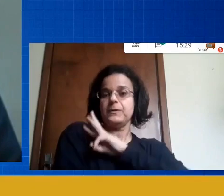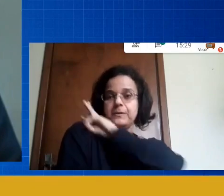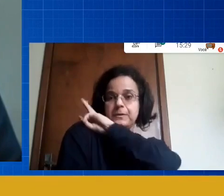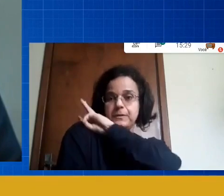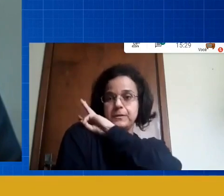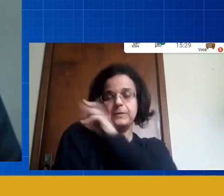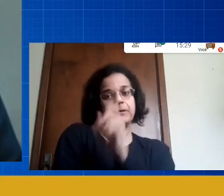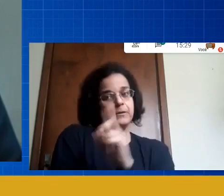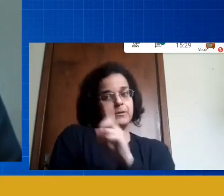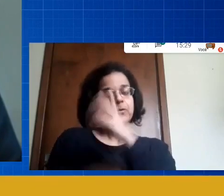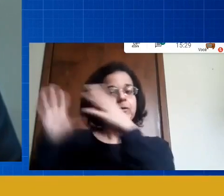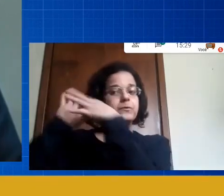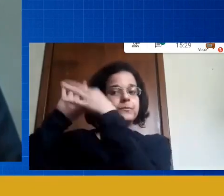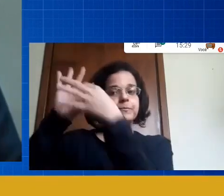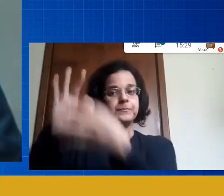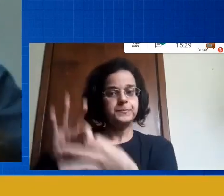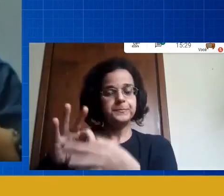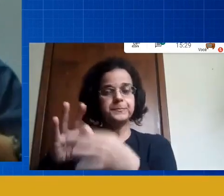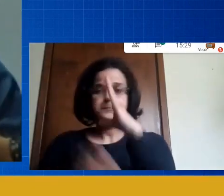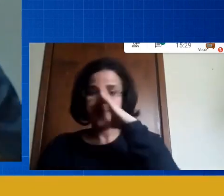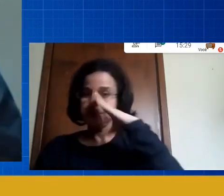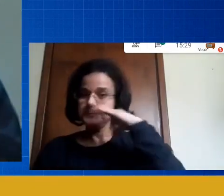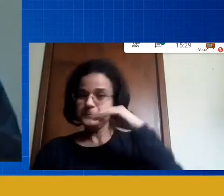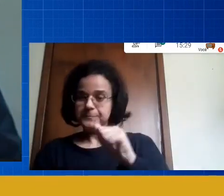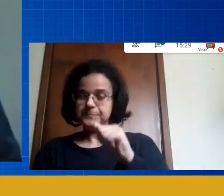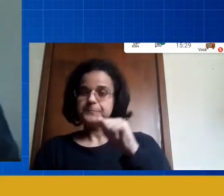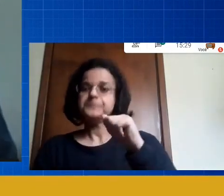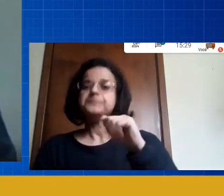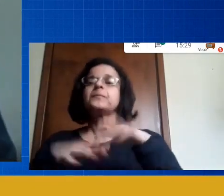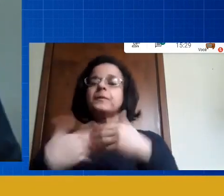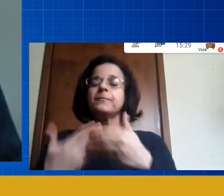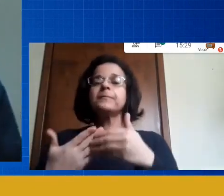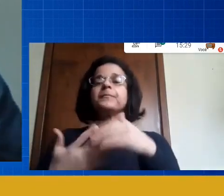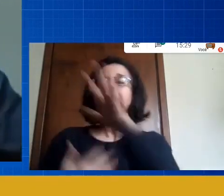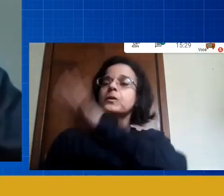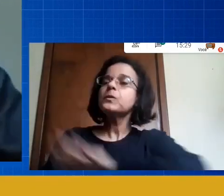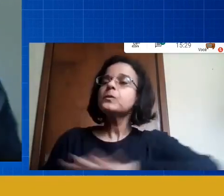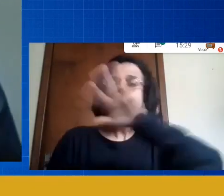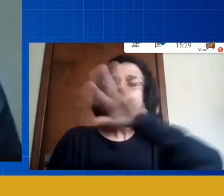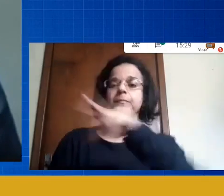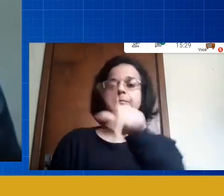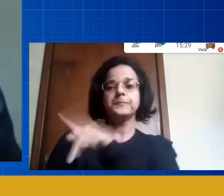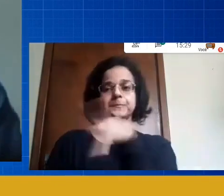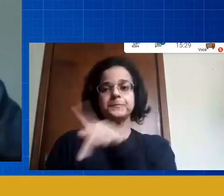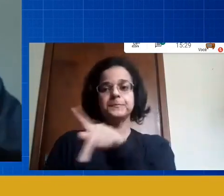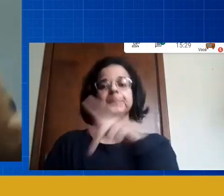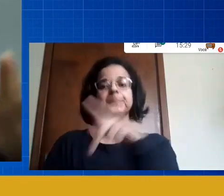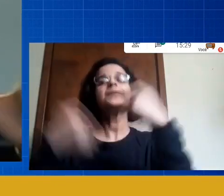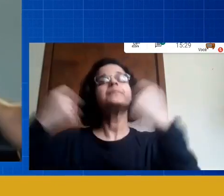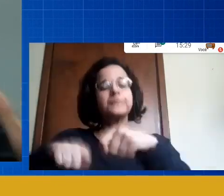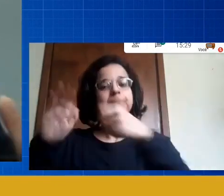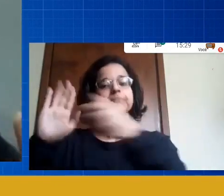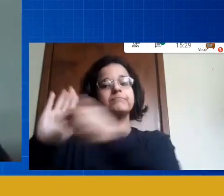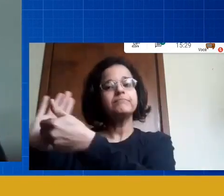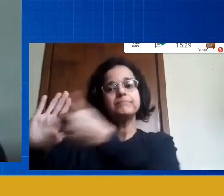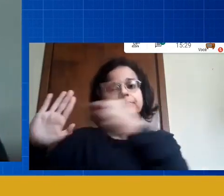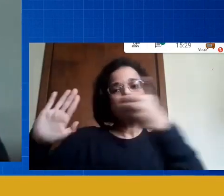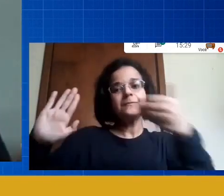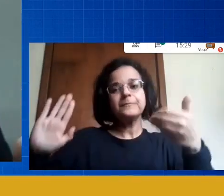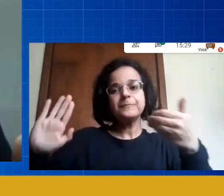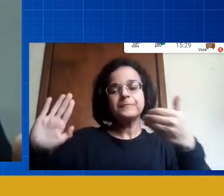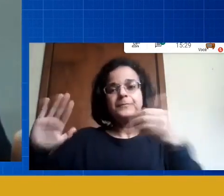da rede municipal de vocês mas esses professores precisaram sair das suas zonas de